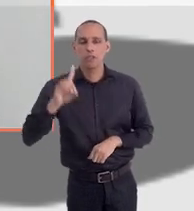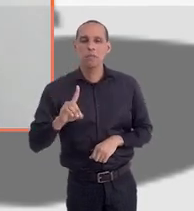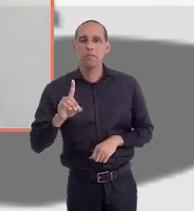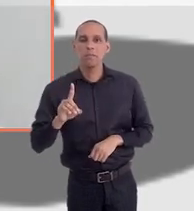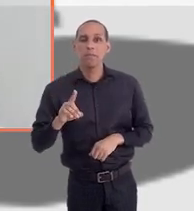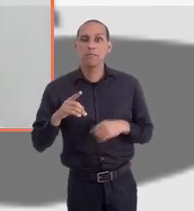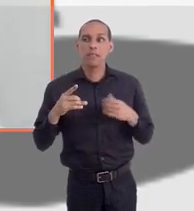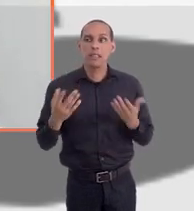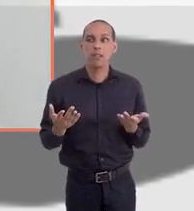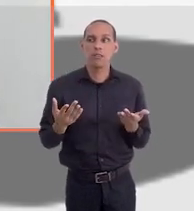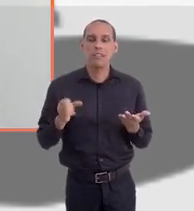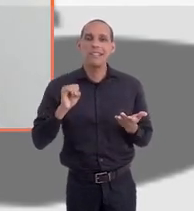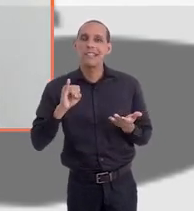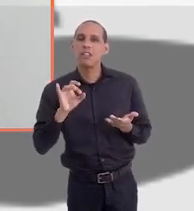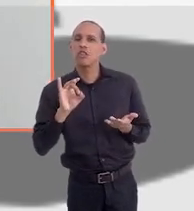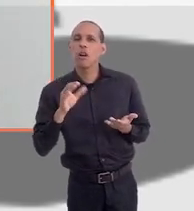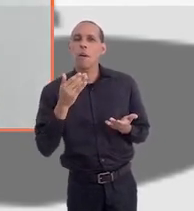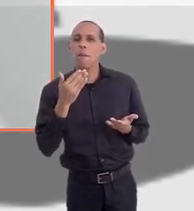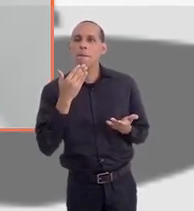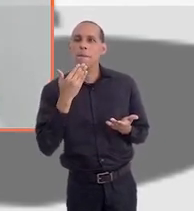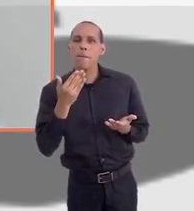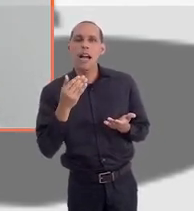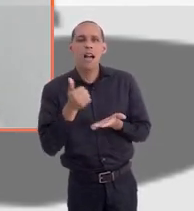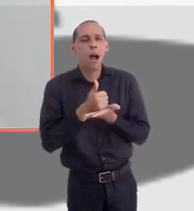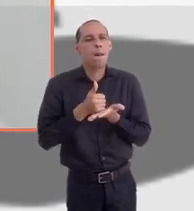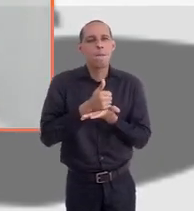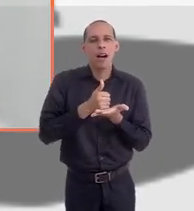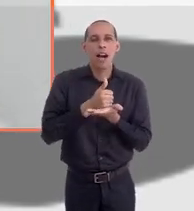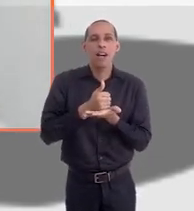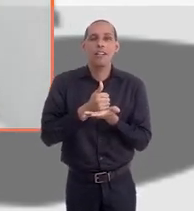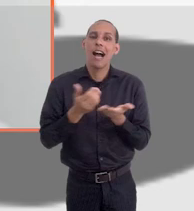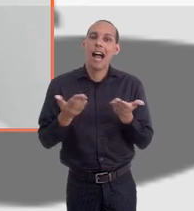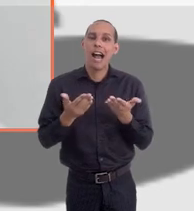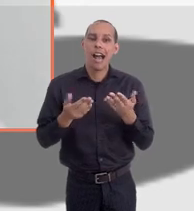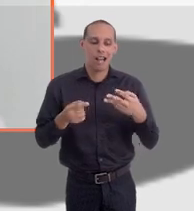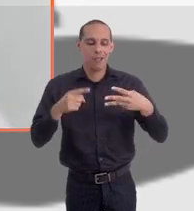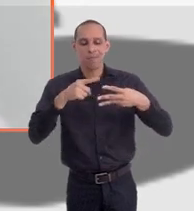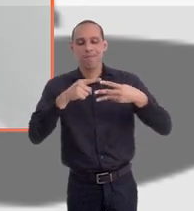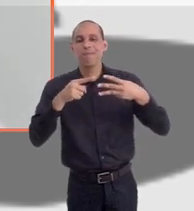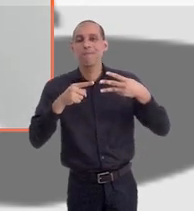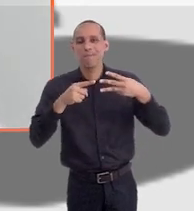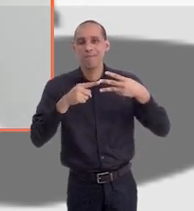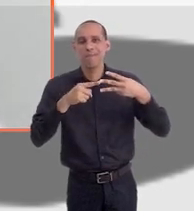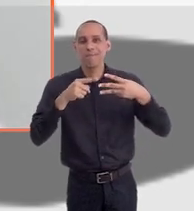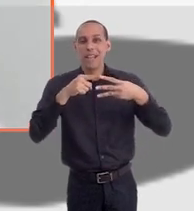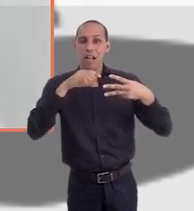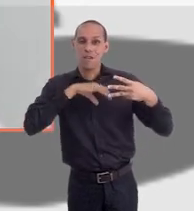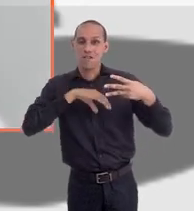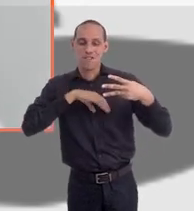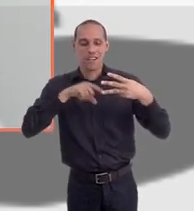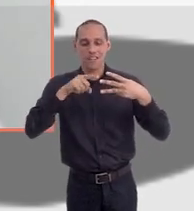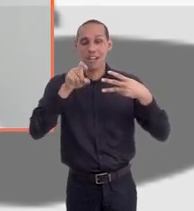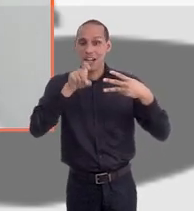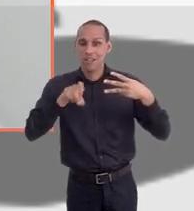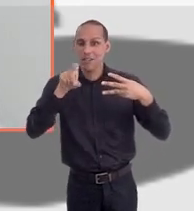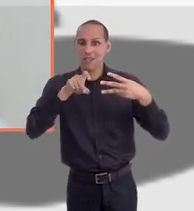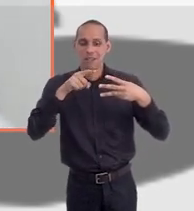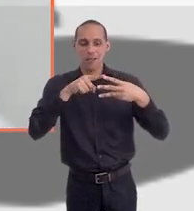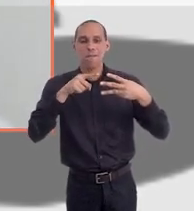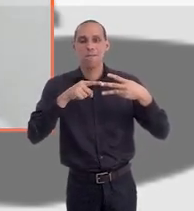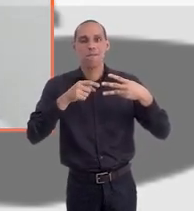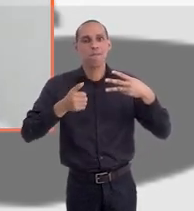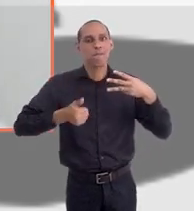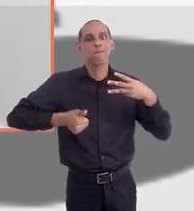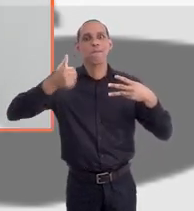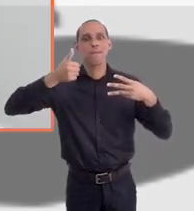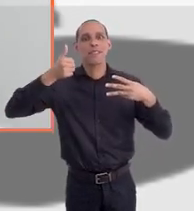compensar, já que ele só pode cobrar noções de direito? Na língua portuguesa e na informática, que já vieram difíceis. Então, o candidato já